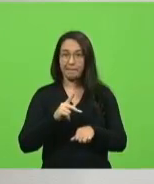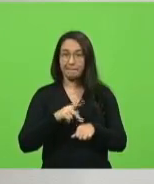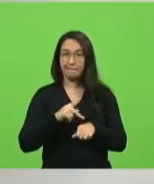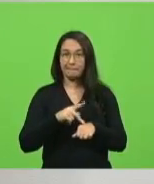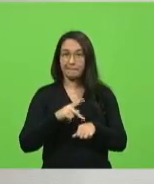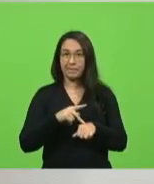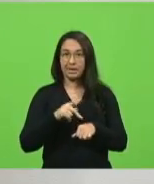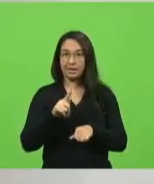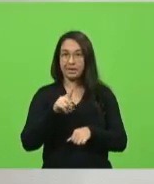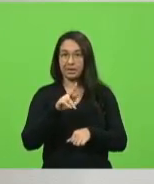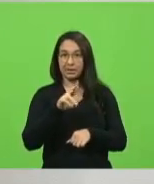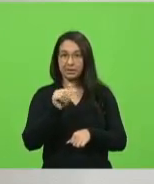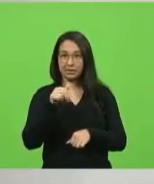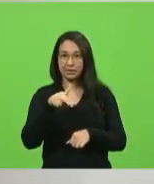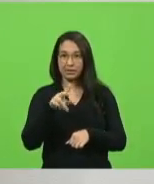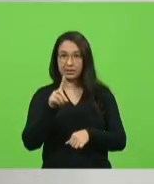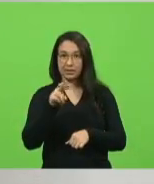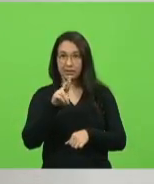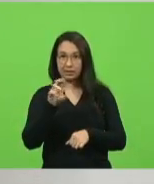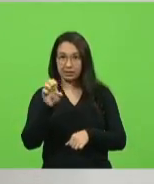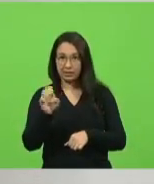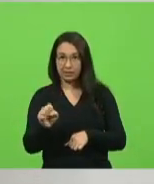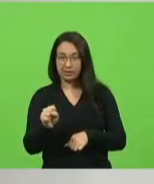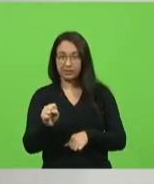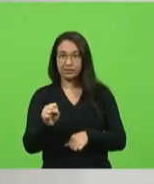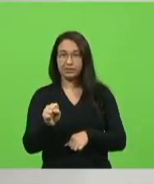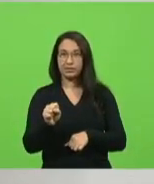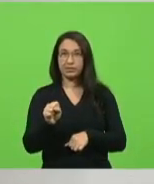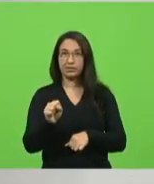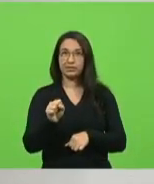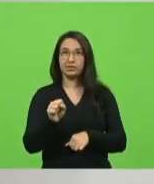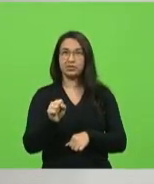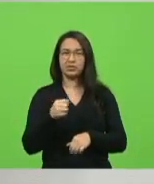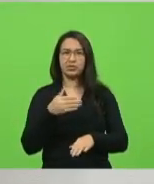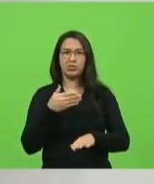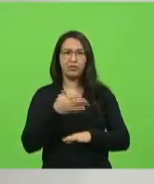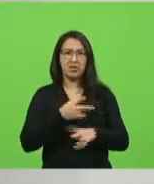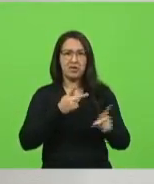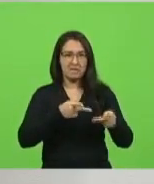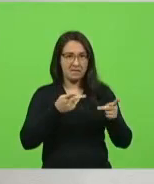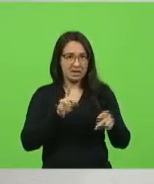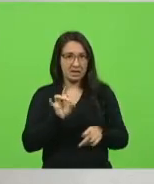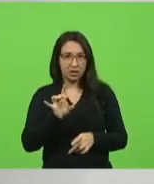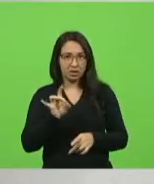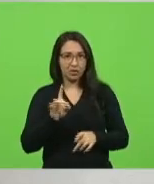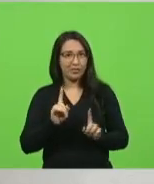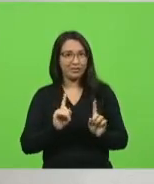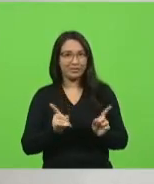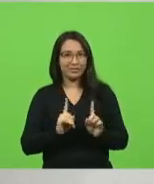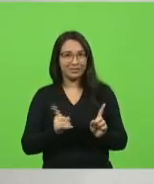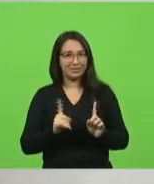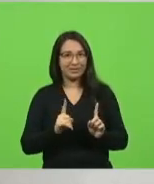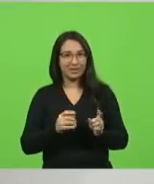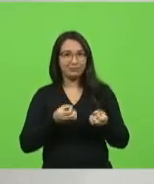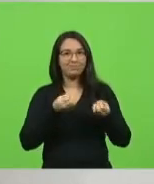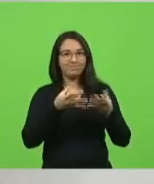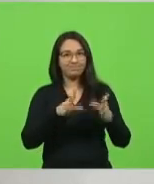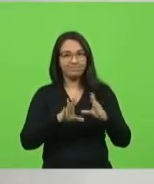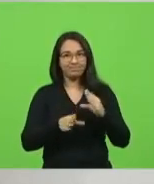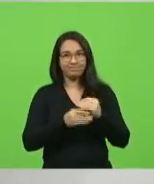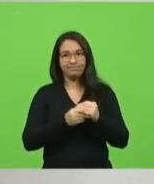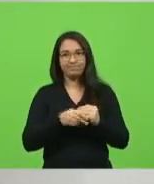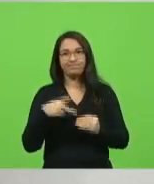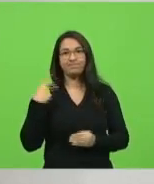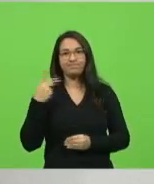num roteiro de não só visita, mas de entrega de emendas parlamentares. Em Maracajá, fui